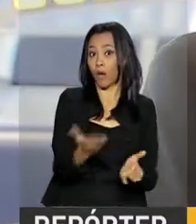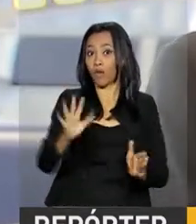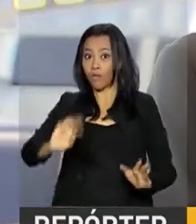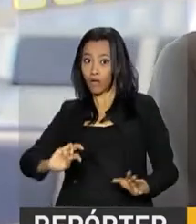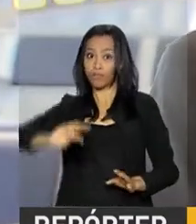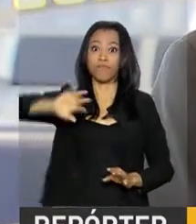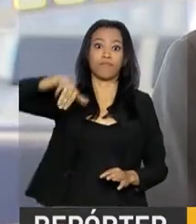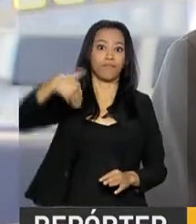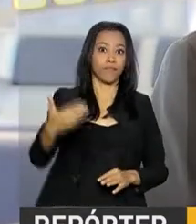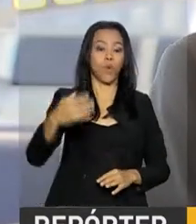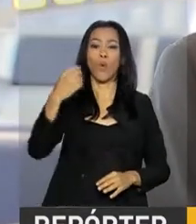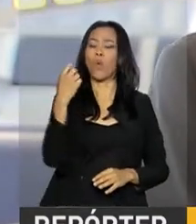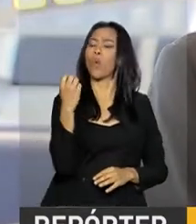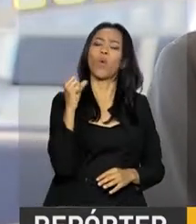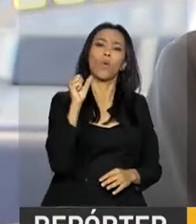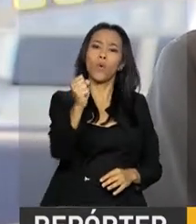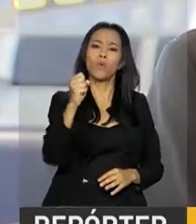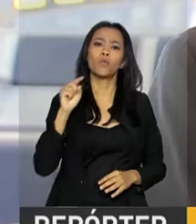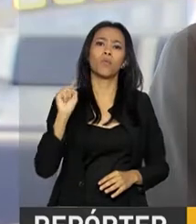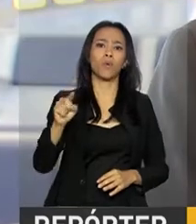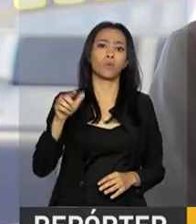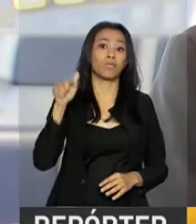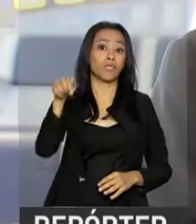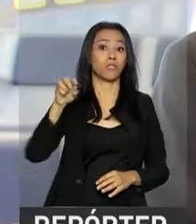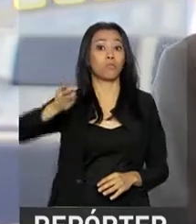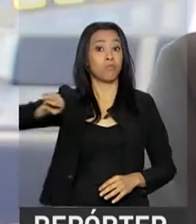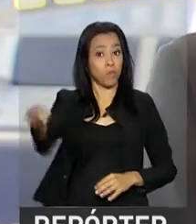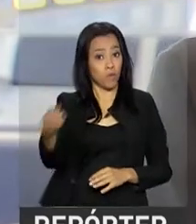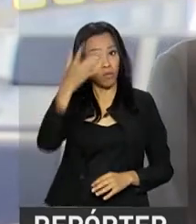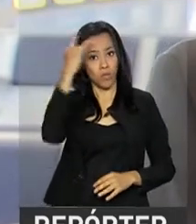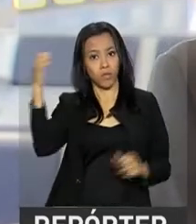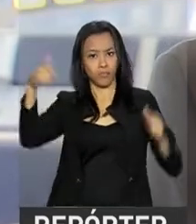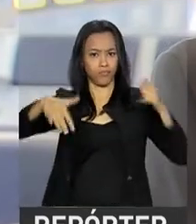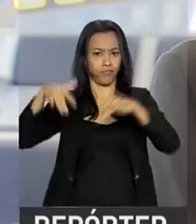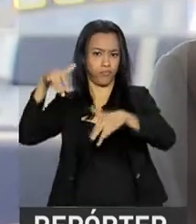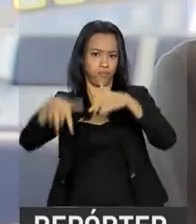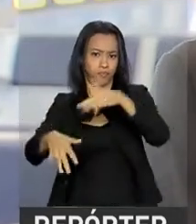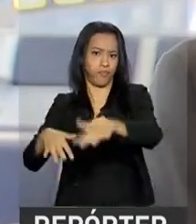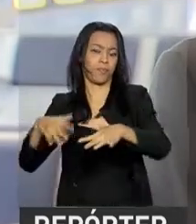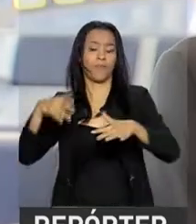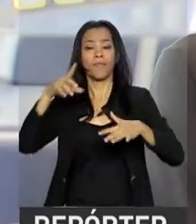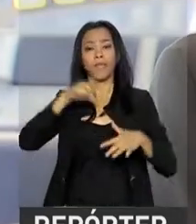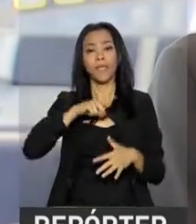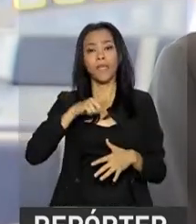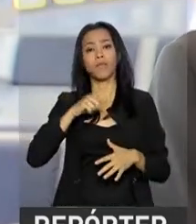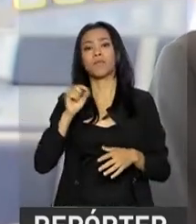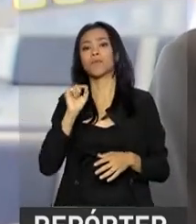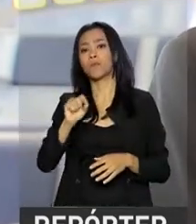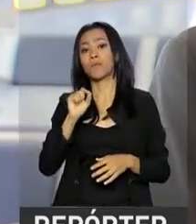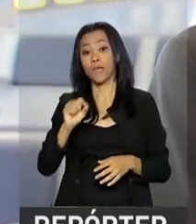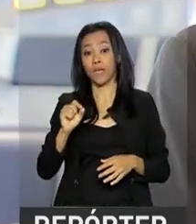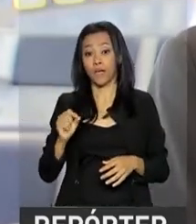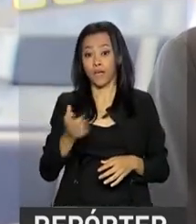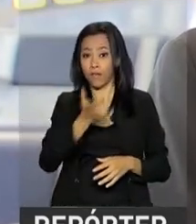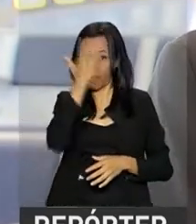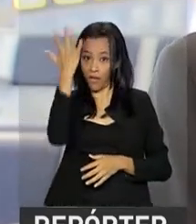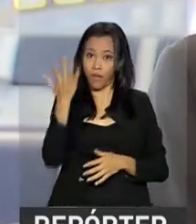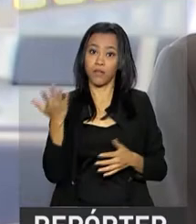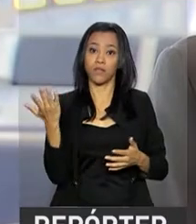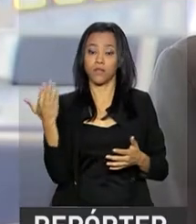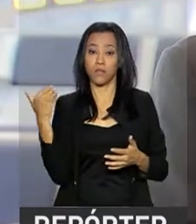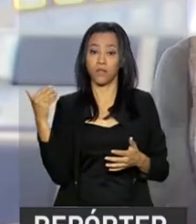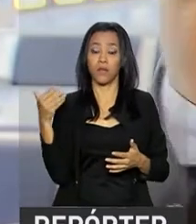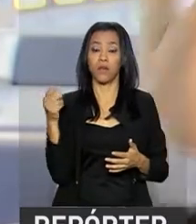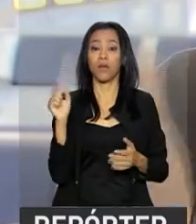,7 milhões de passageiros por ano. Nós temos aqui outras facilitações que esse empreendimento entrega à